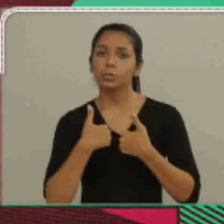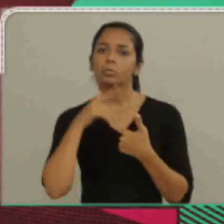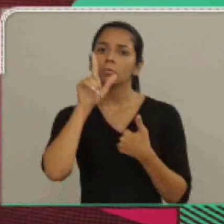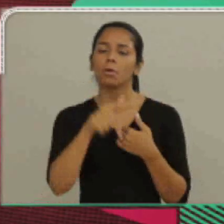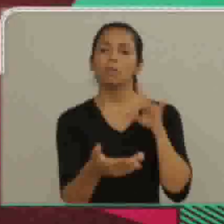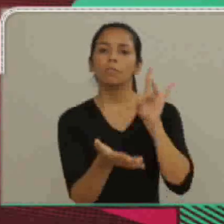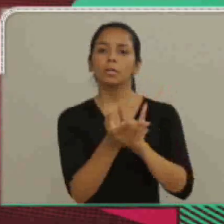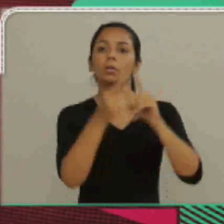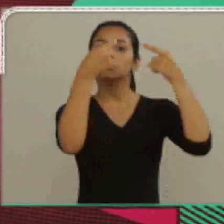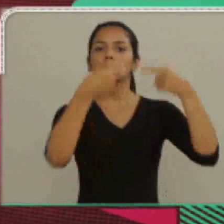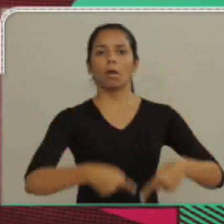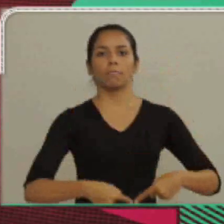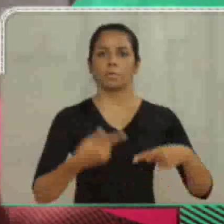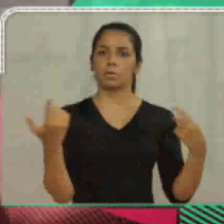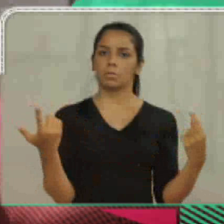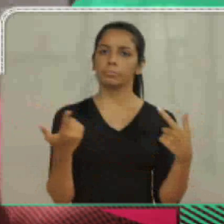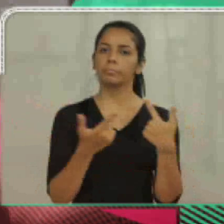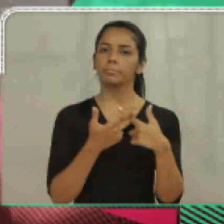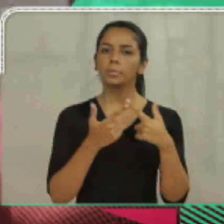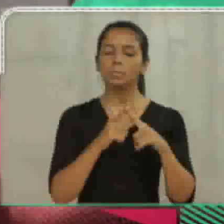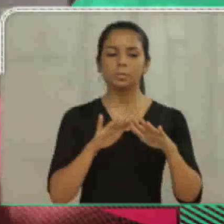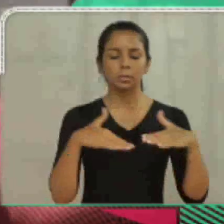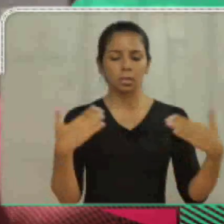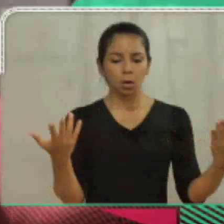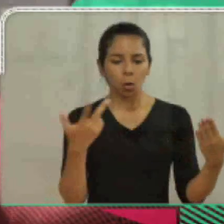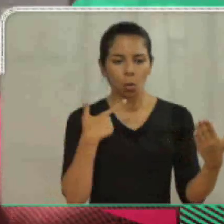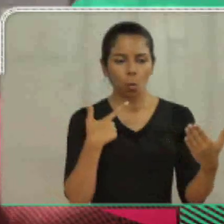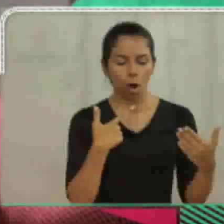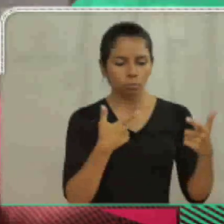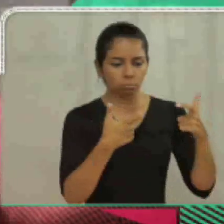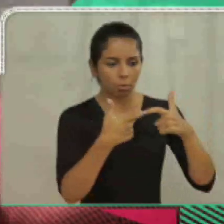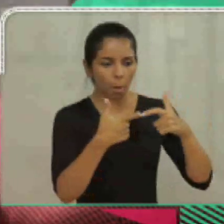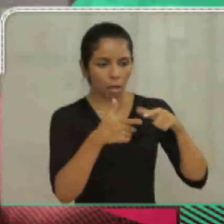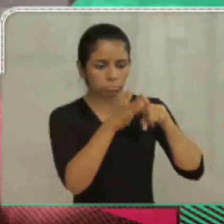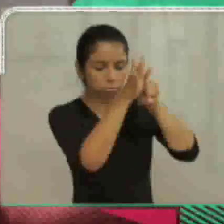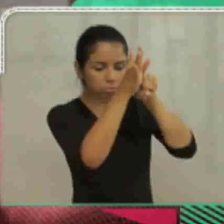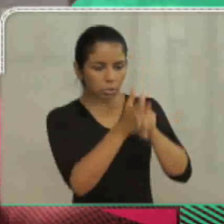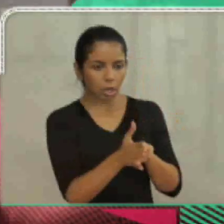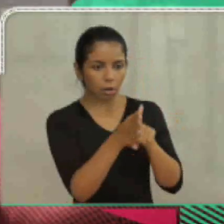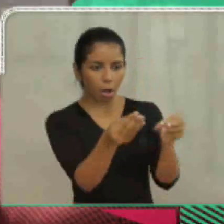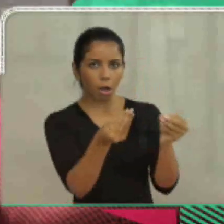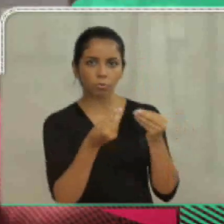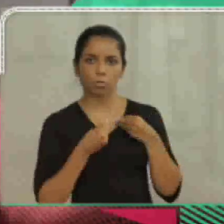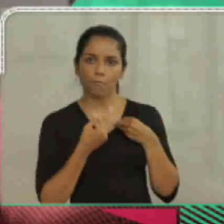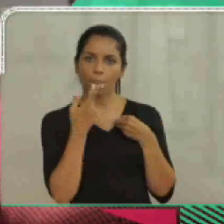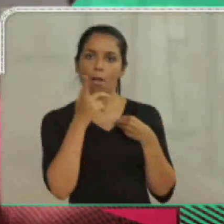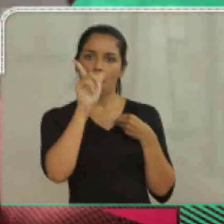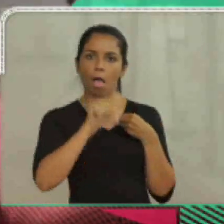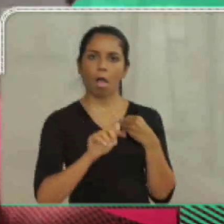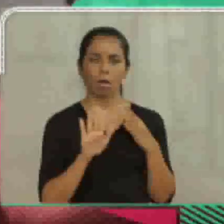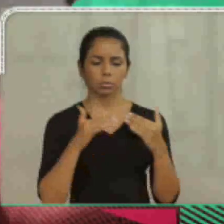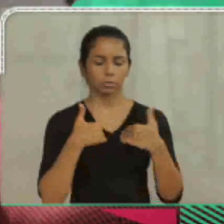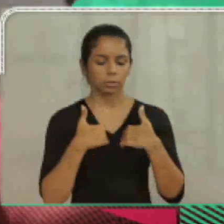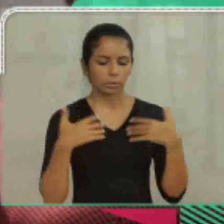desenvolvimento da criança. Ter um filho autista é, na verdade, um desafio.